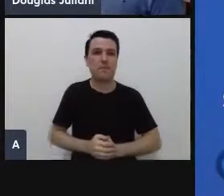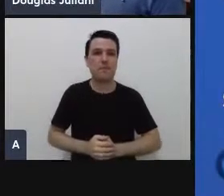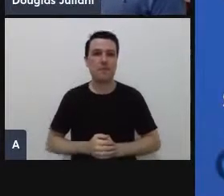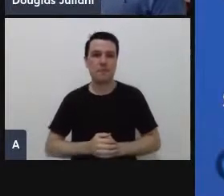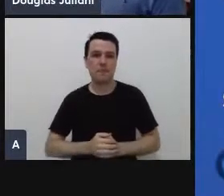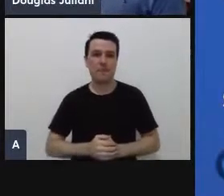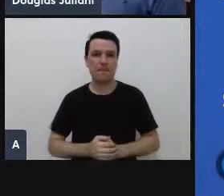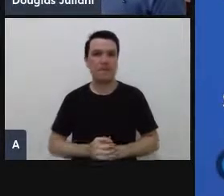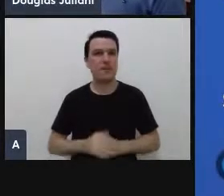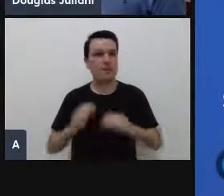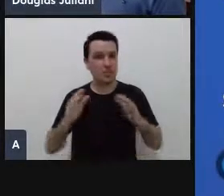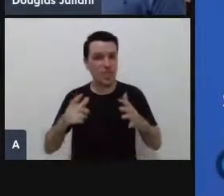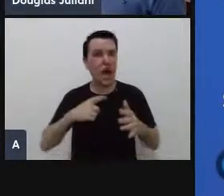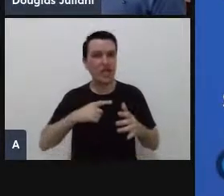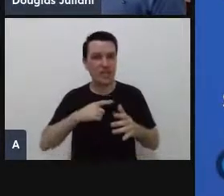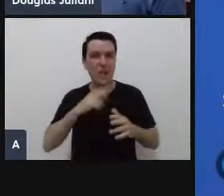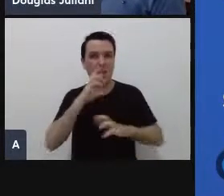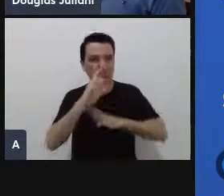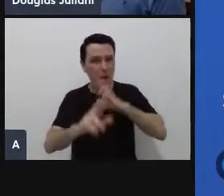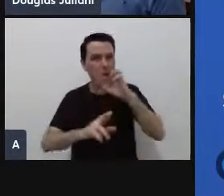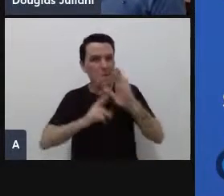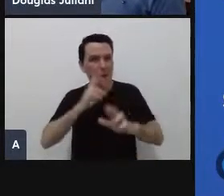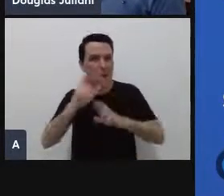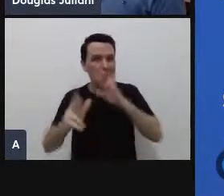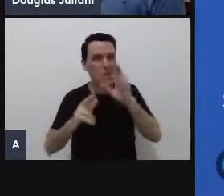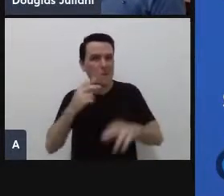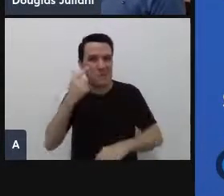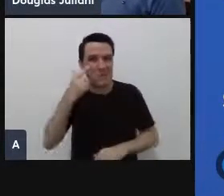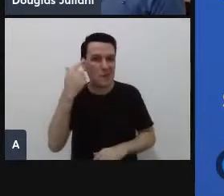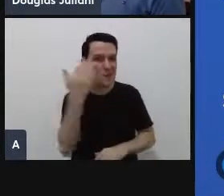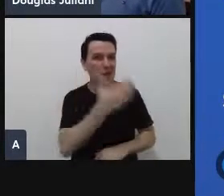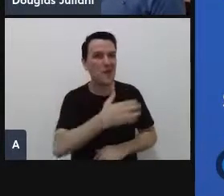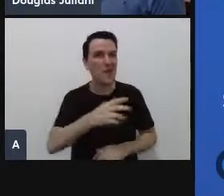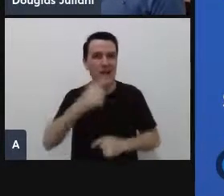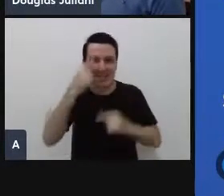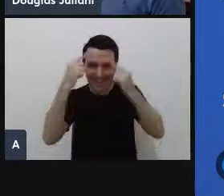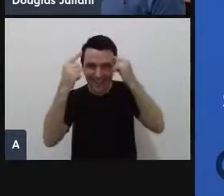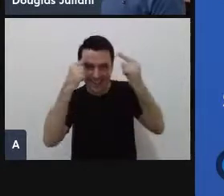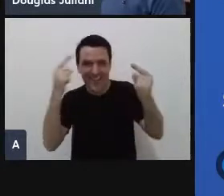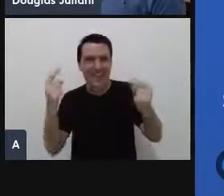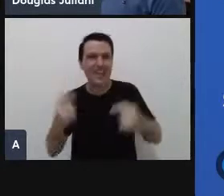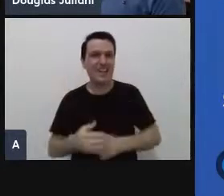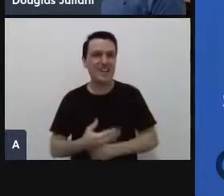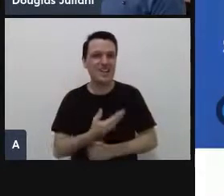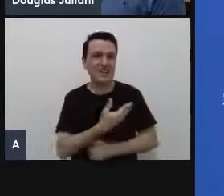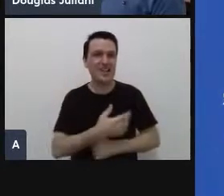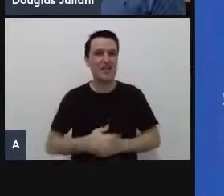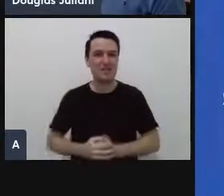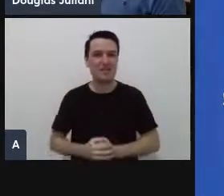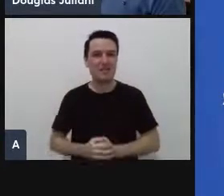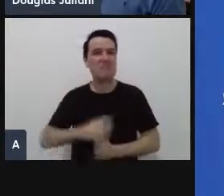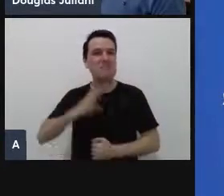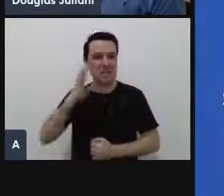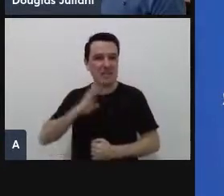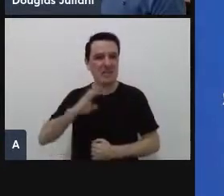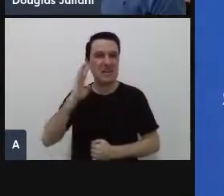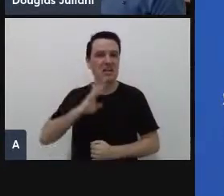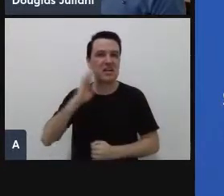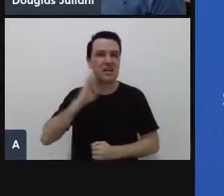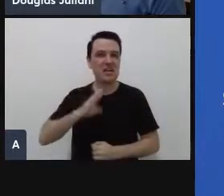já tem coisa aparecendo aqui tem várias ideias muito legal show de bola gente